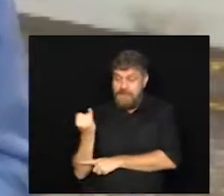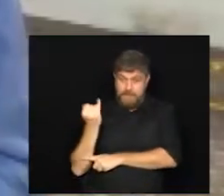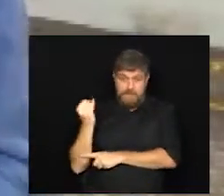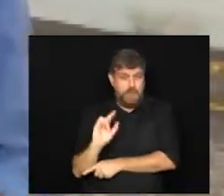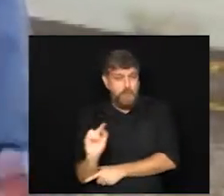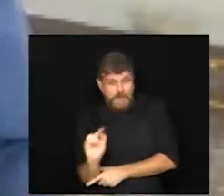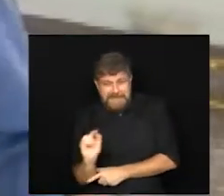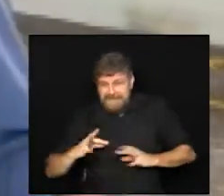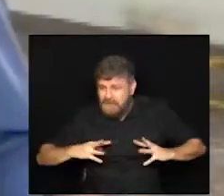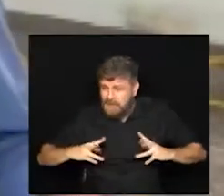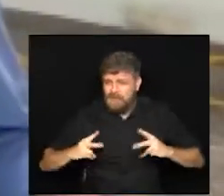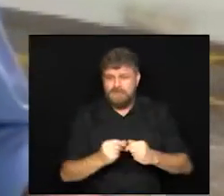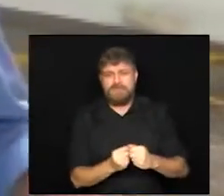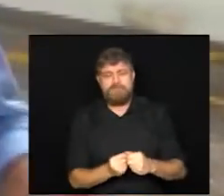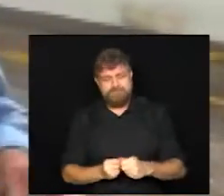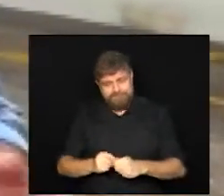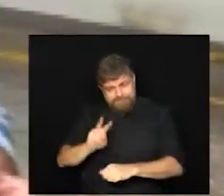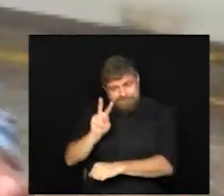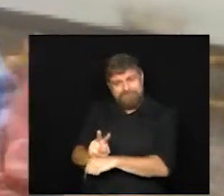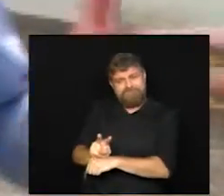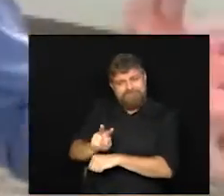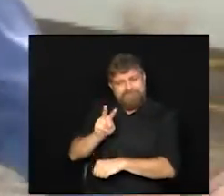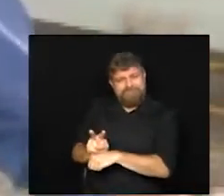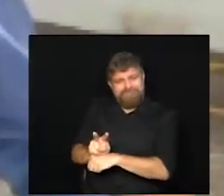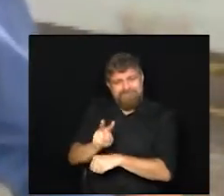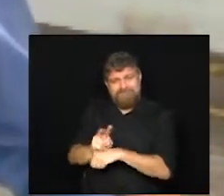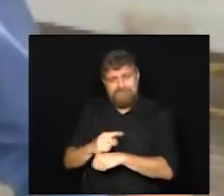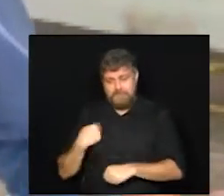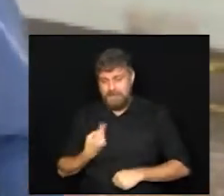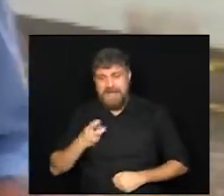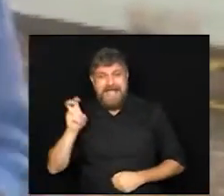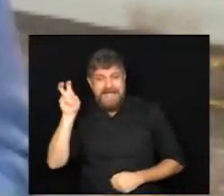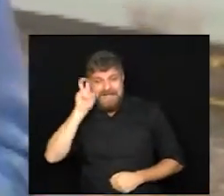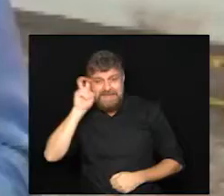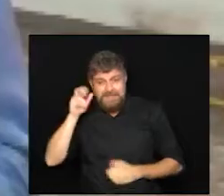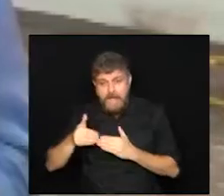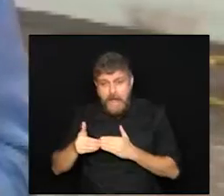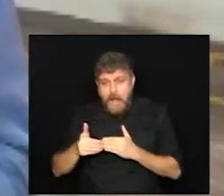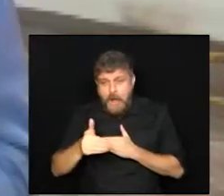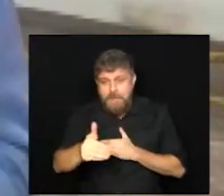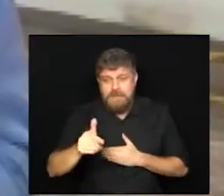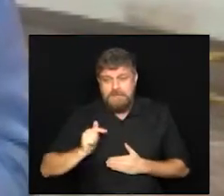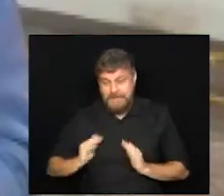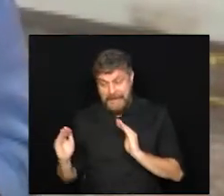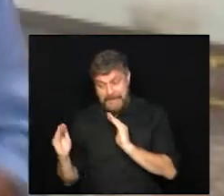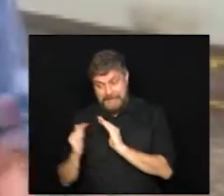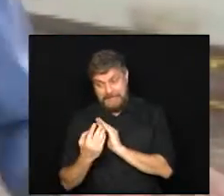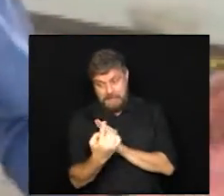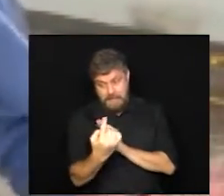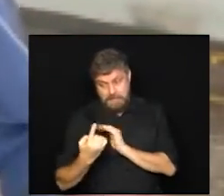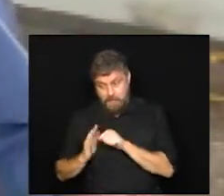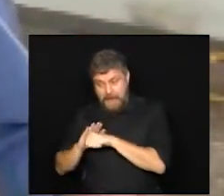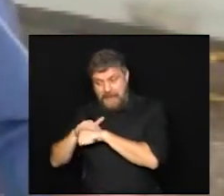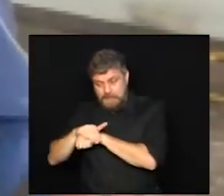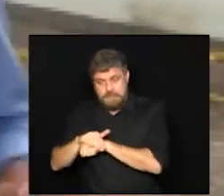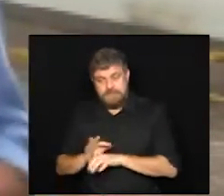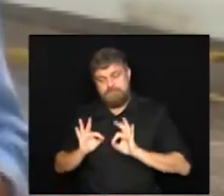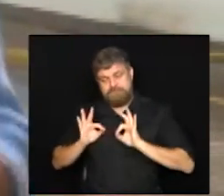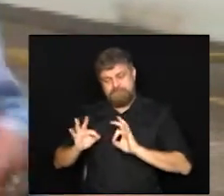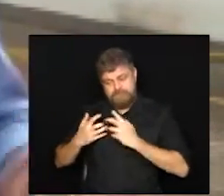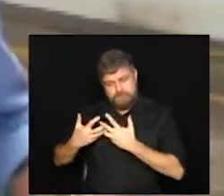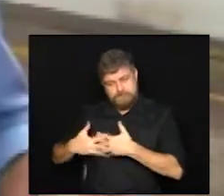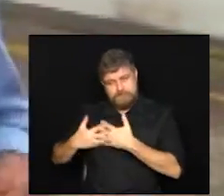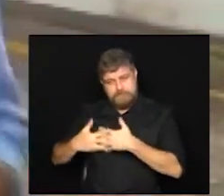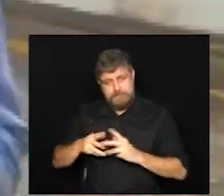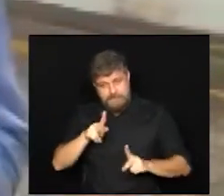que todos se cuidem. Nós começamos, na quinta-feira, o nosso toque de recolher. E tem dado muito certo. A